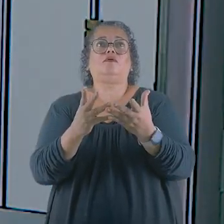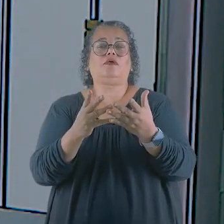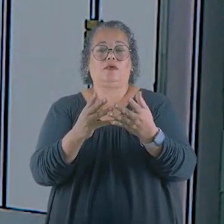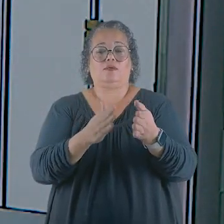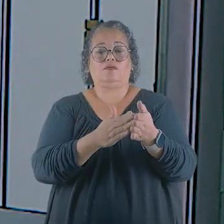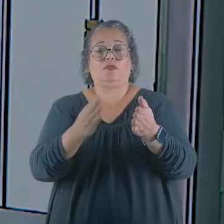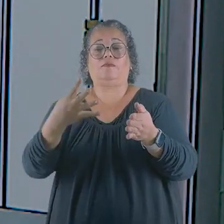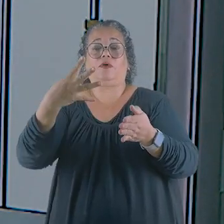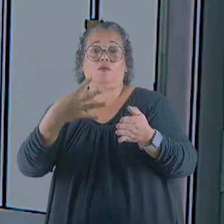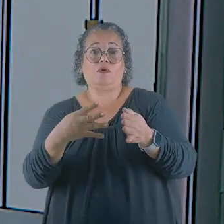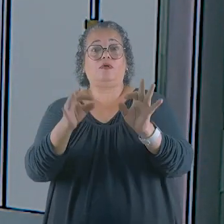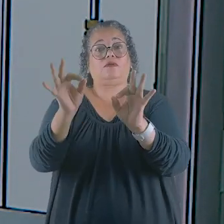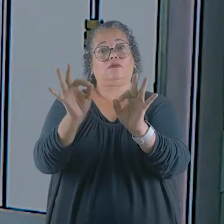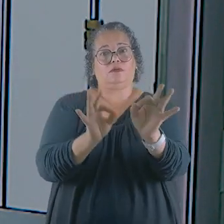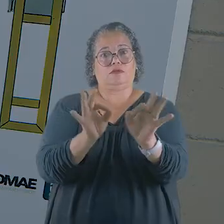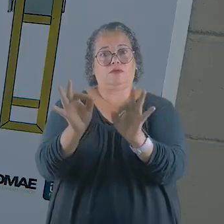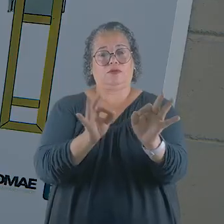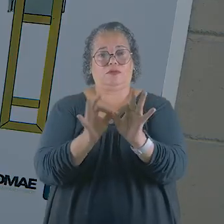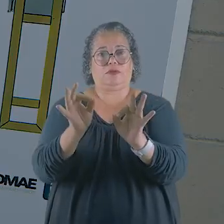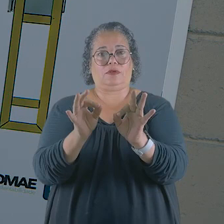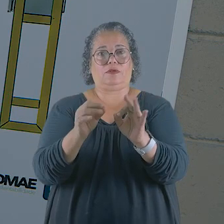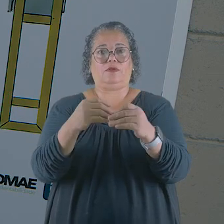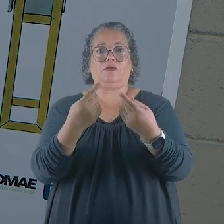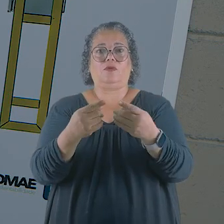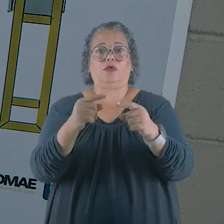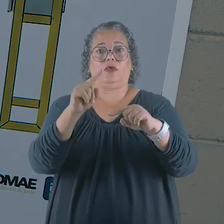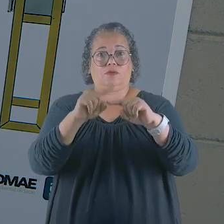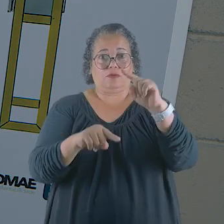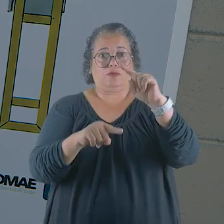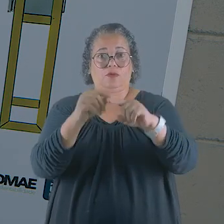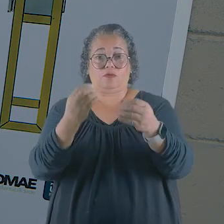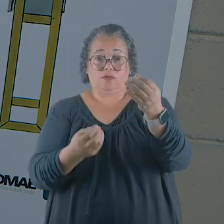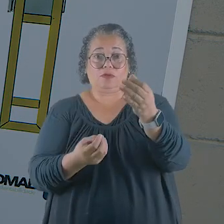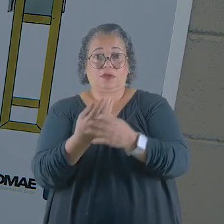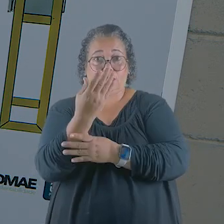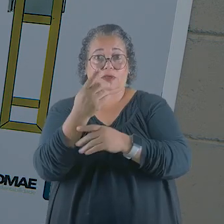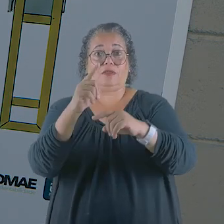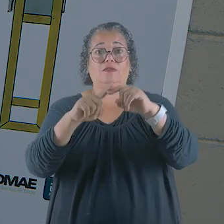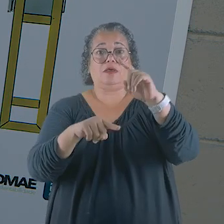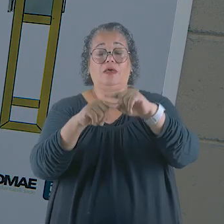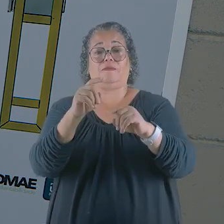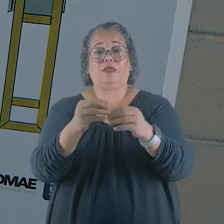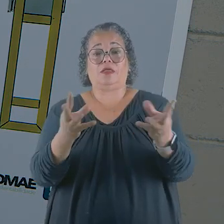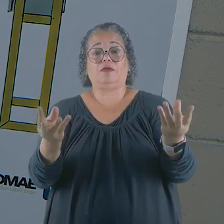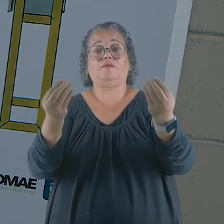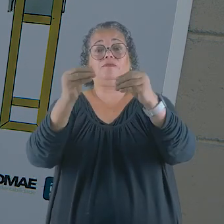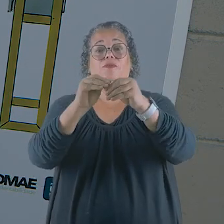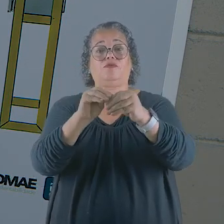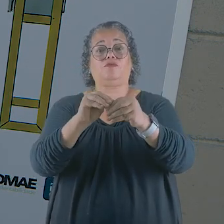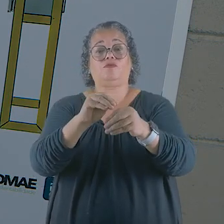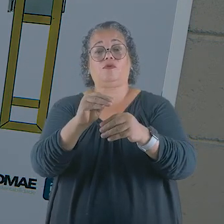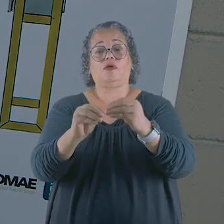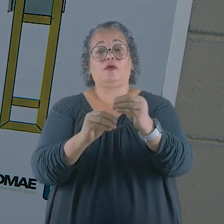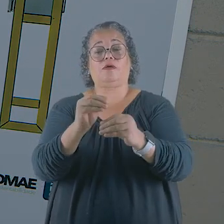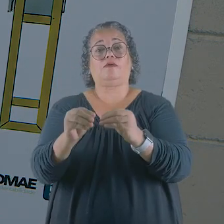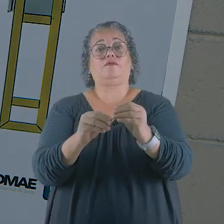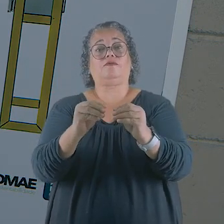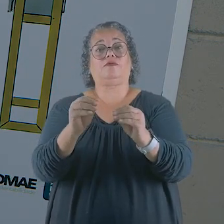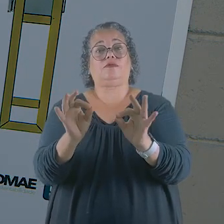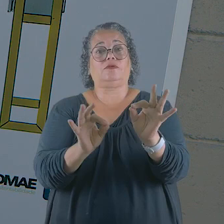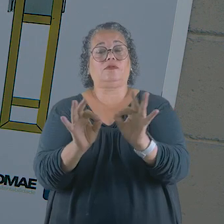para a etapa 4 do nosso processo. De acordo com os produtos gerados e com as matérias-primas que são inseridas dentro do processo,